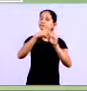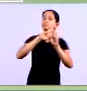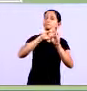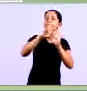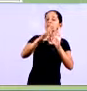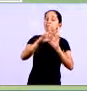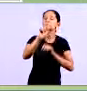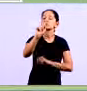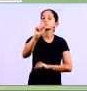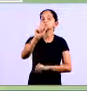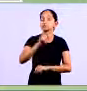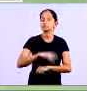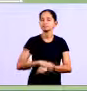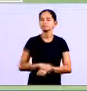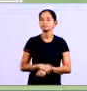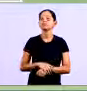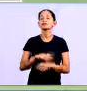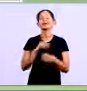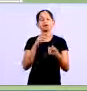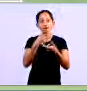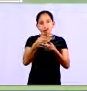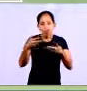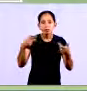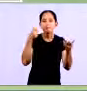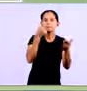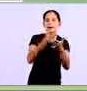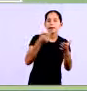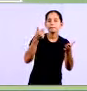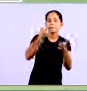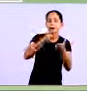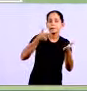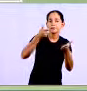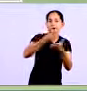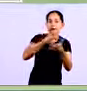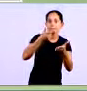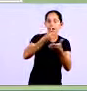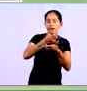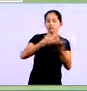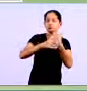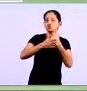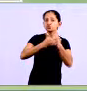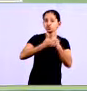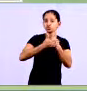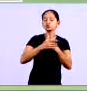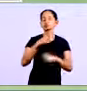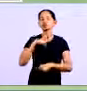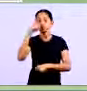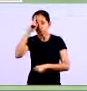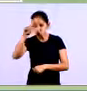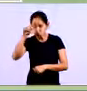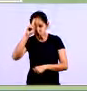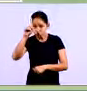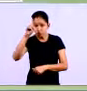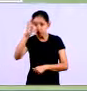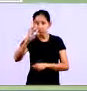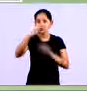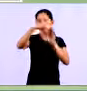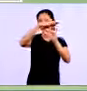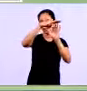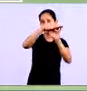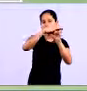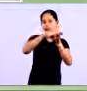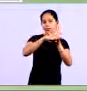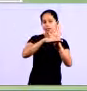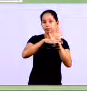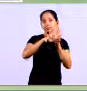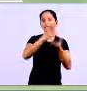que é de contas a pagar, tá? Está descrito aqui. Aí eu tenho a data, o fornecedor, o